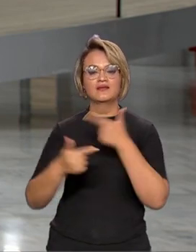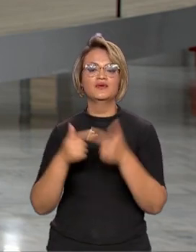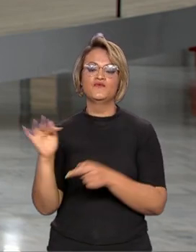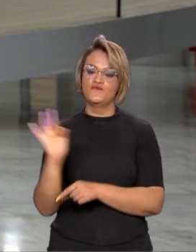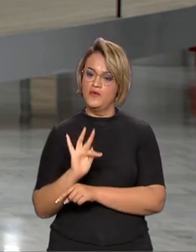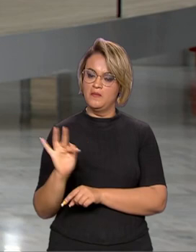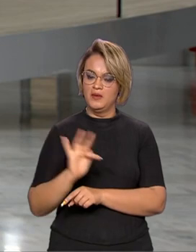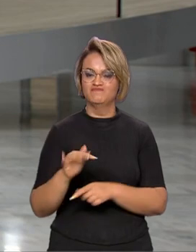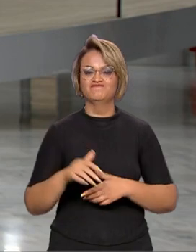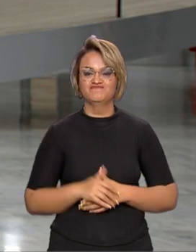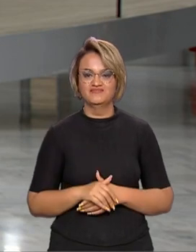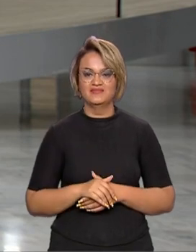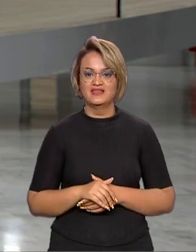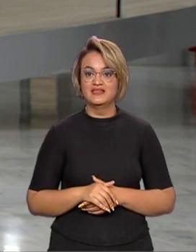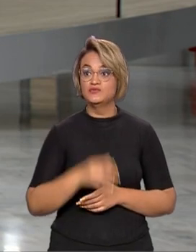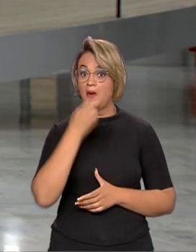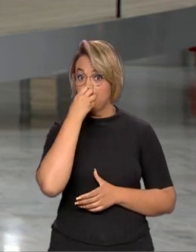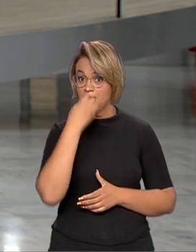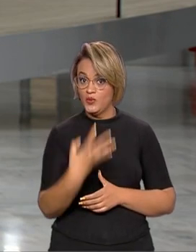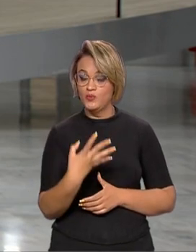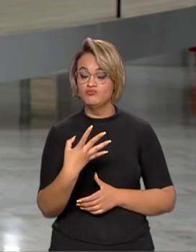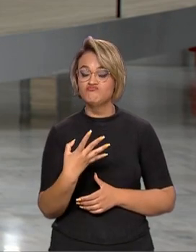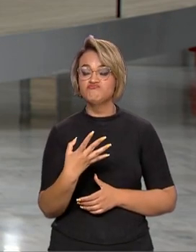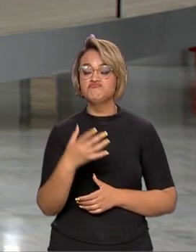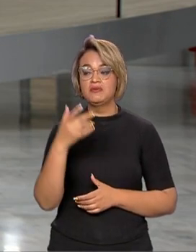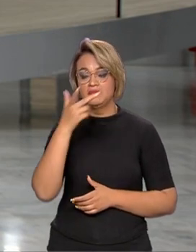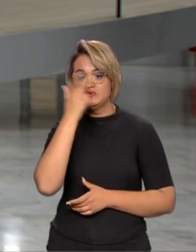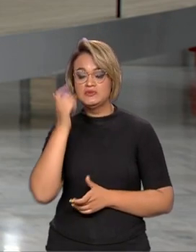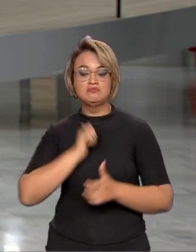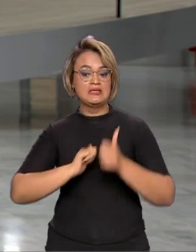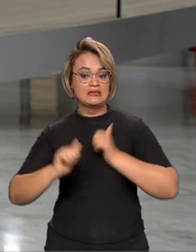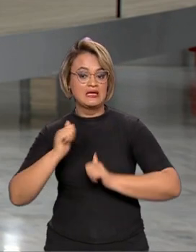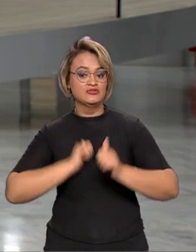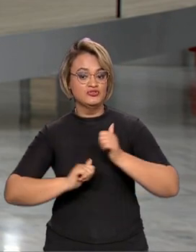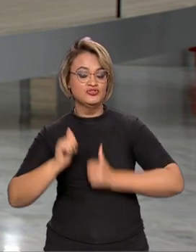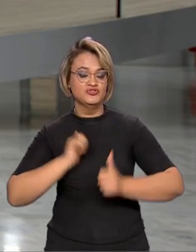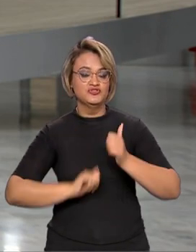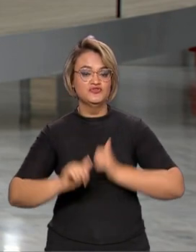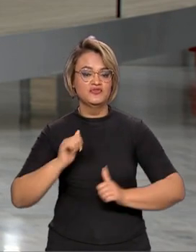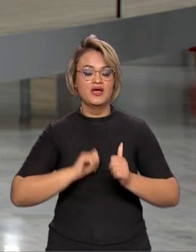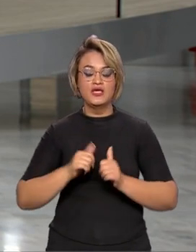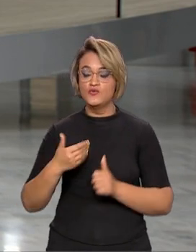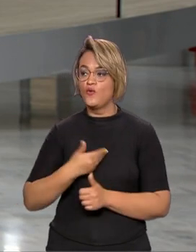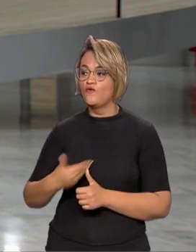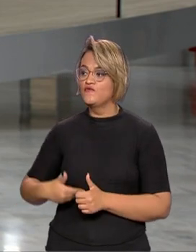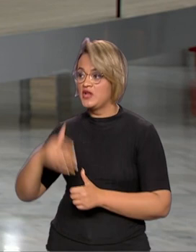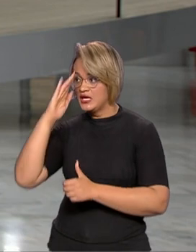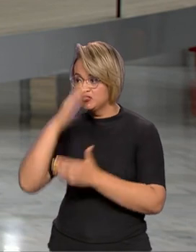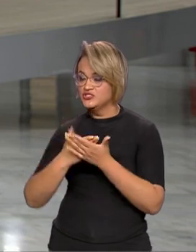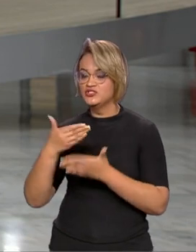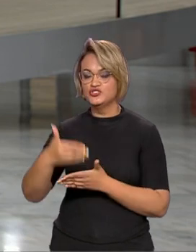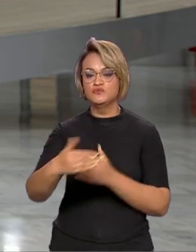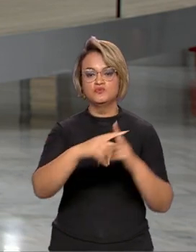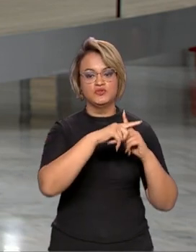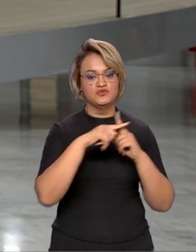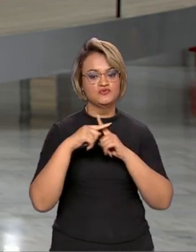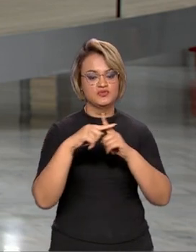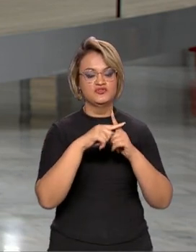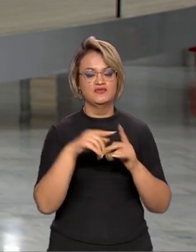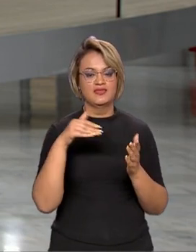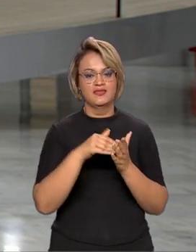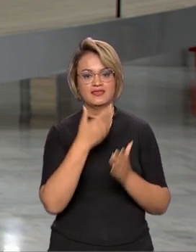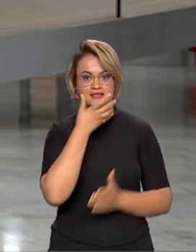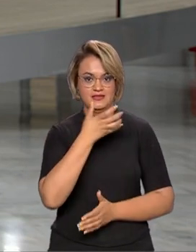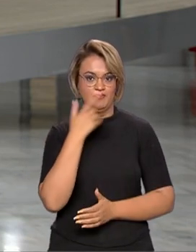Esse bom desempenho gerou expectativas no governo, que fez projeções positivas para o final do ano.